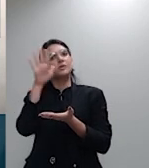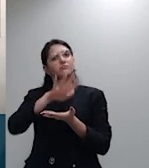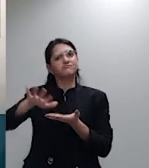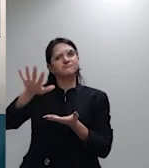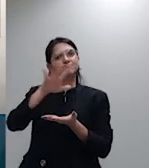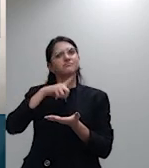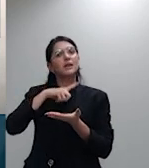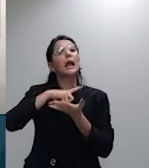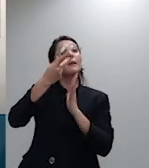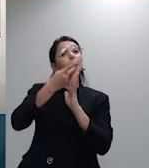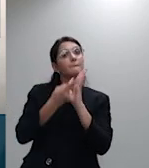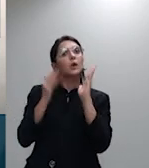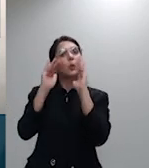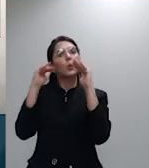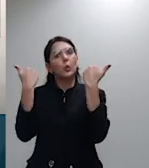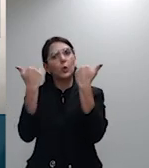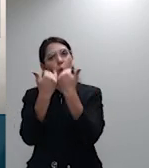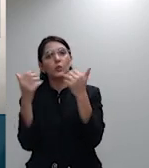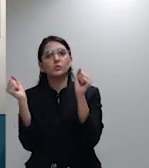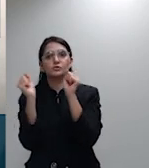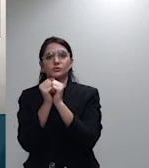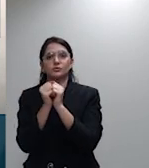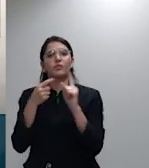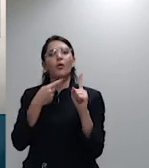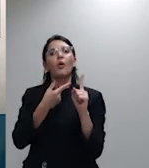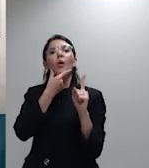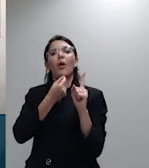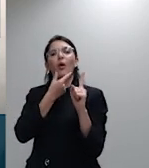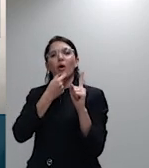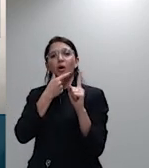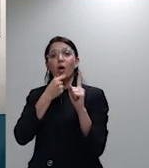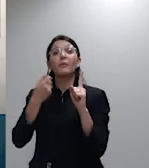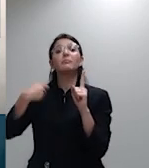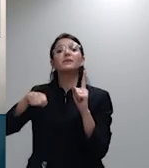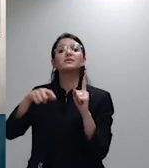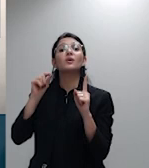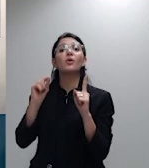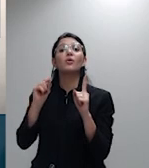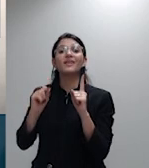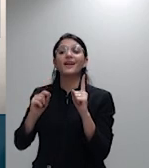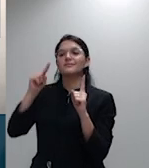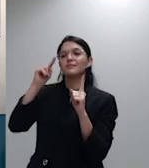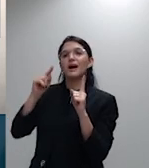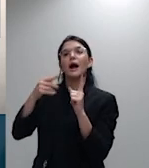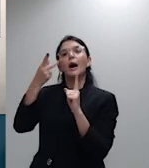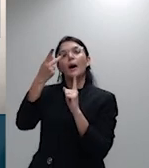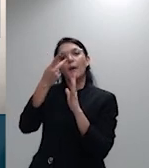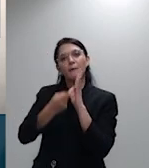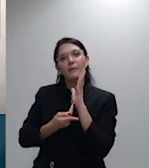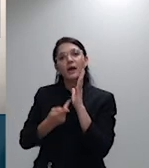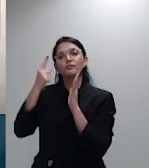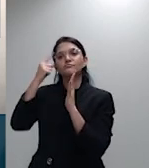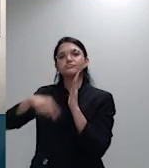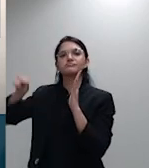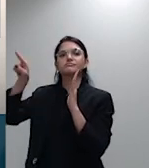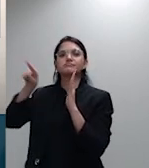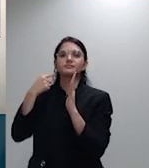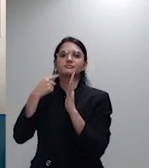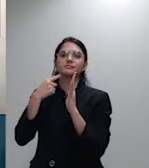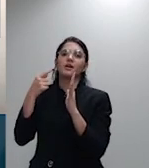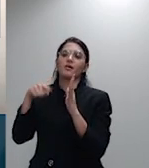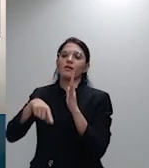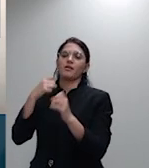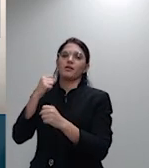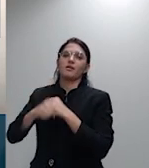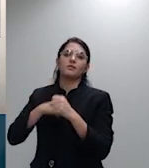cliente teve que cancelar o plano esse ano eu liguei ontem para ele para saber como é que estava se ele estava conseguindo pagar o plano ele me